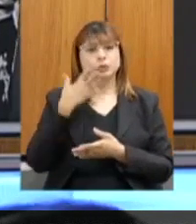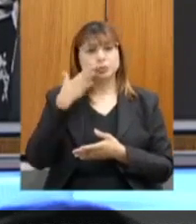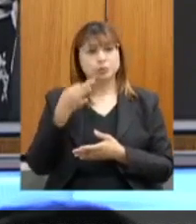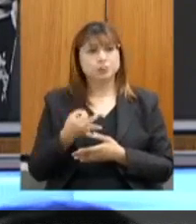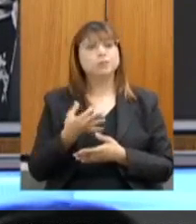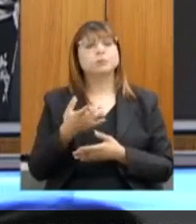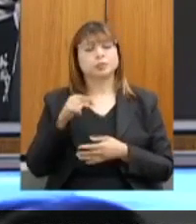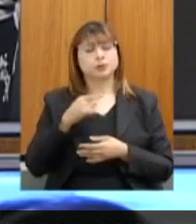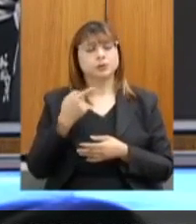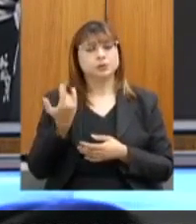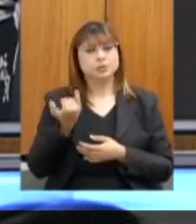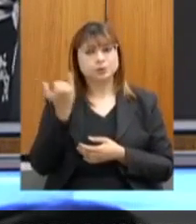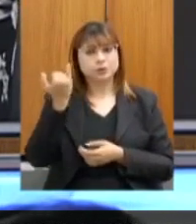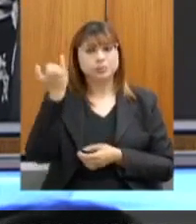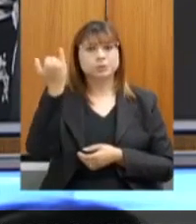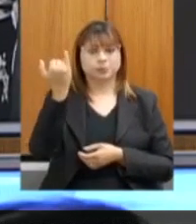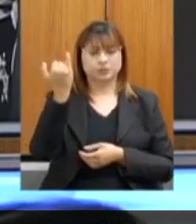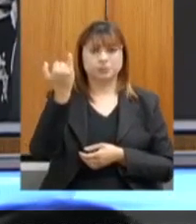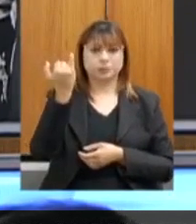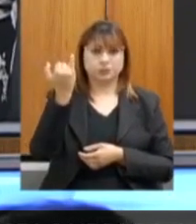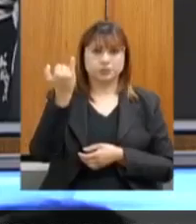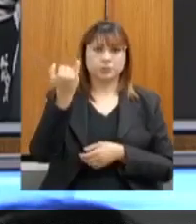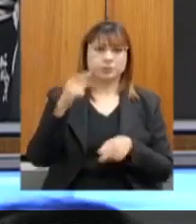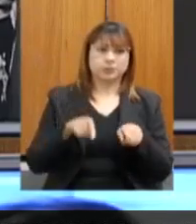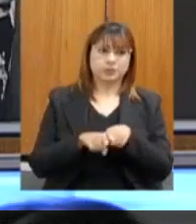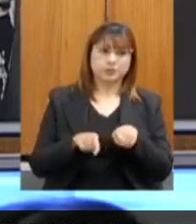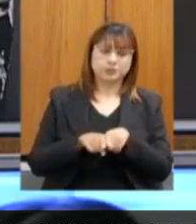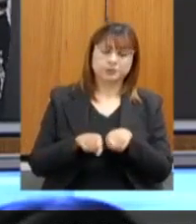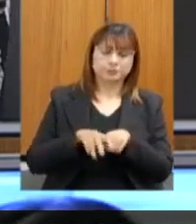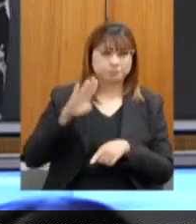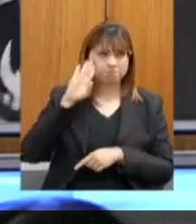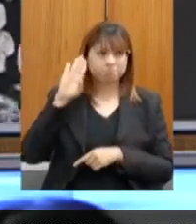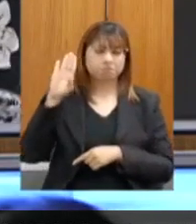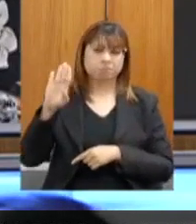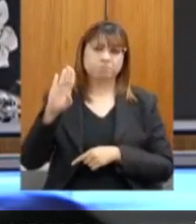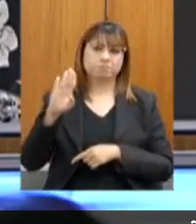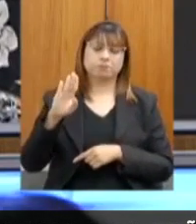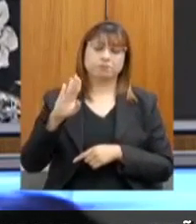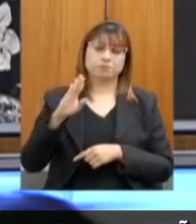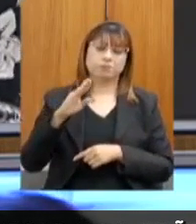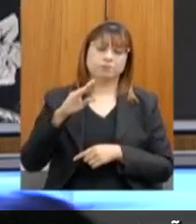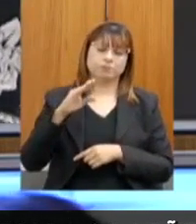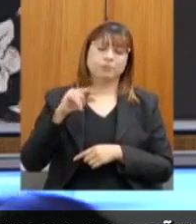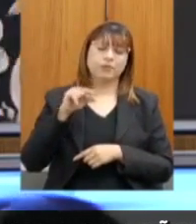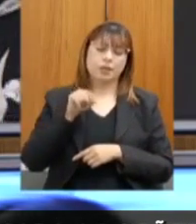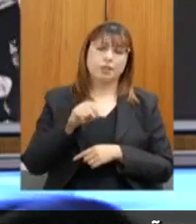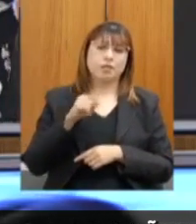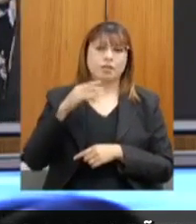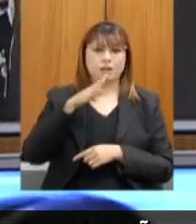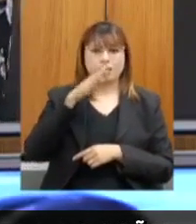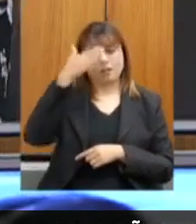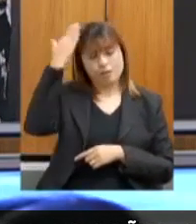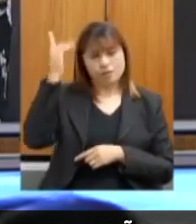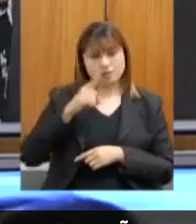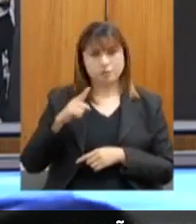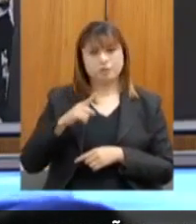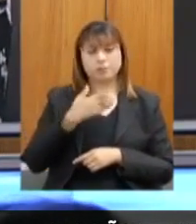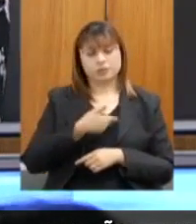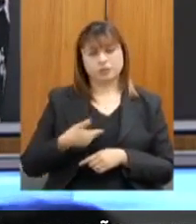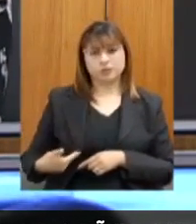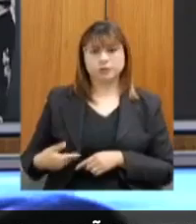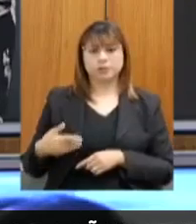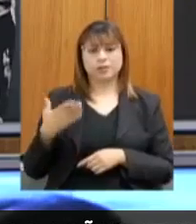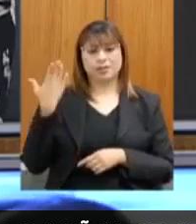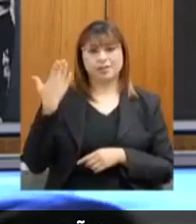prioridades também estabelecidas pelo governador Romeu Zema. No ano passado, nós tivemos a oportunidade de, junto ao COPAM,